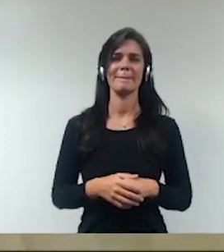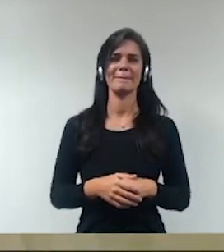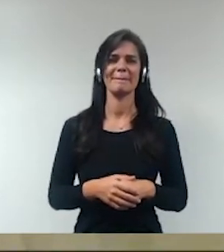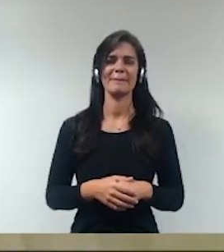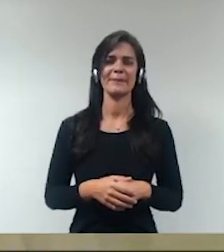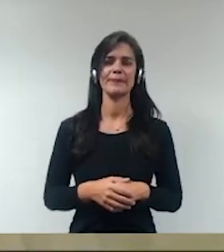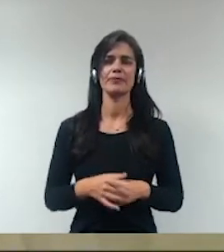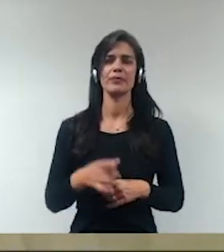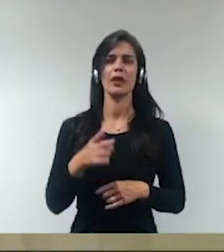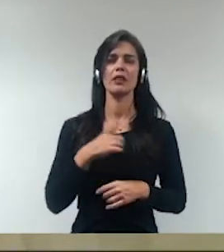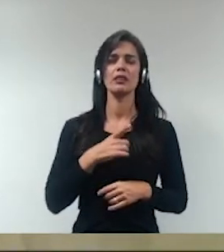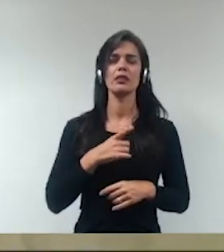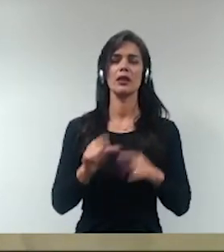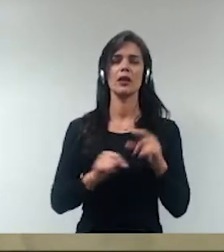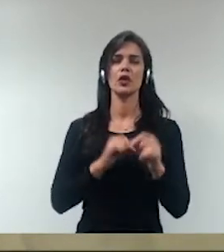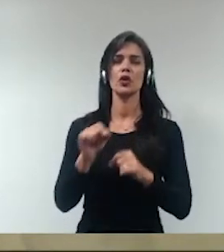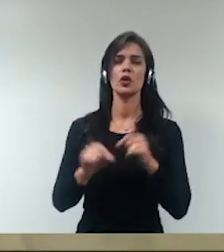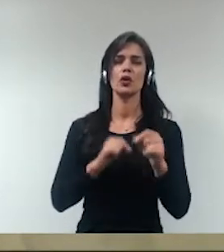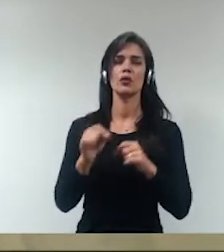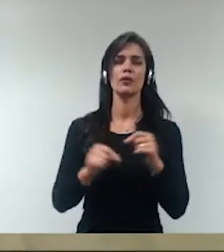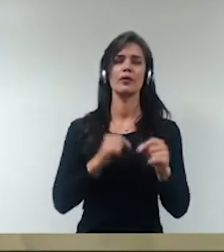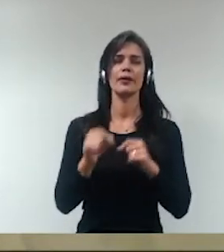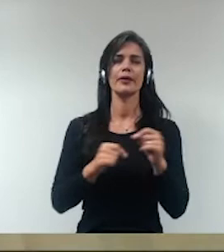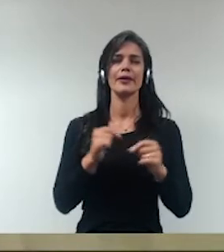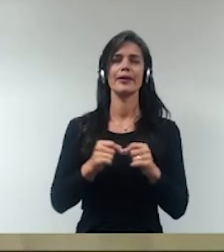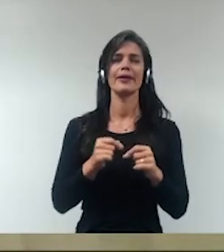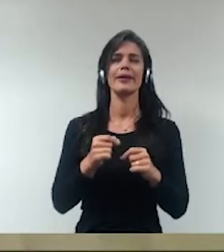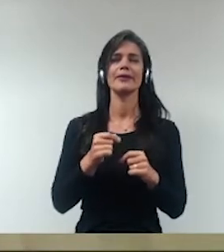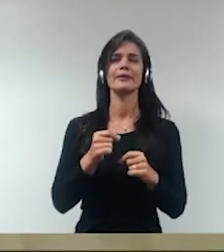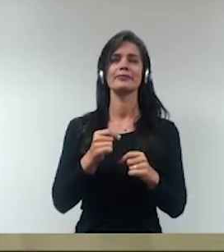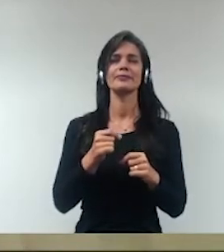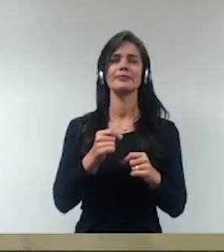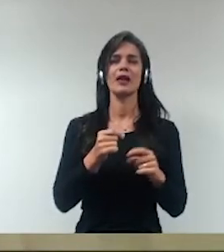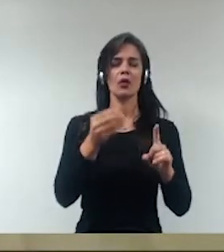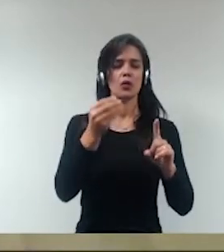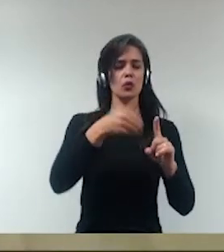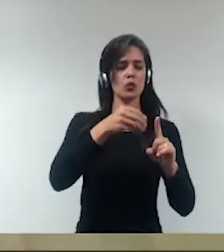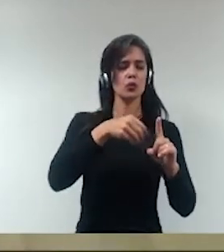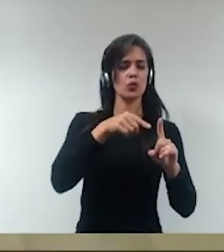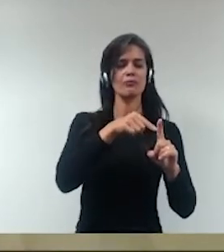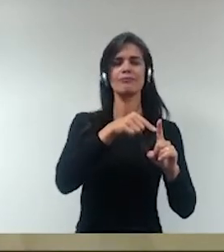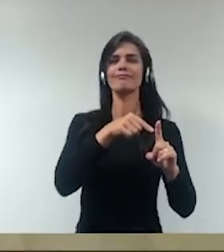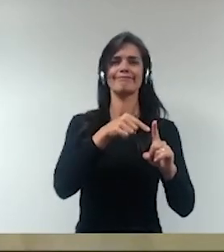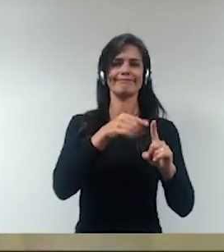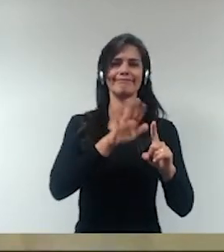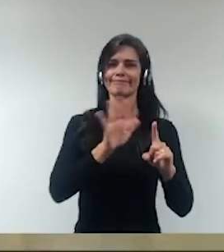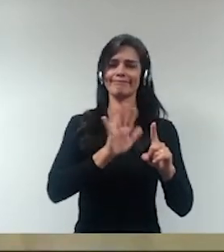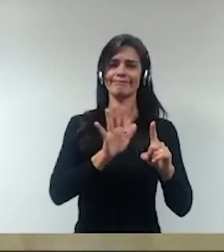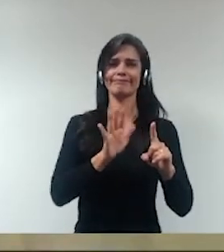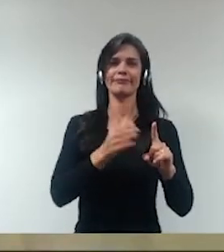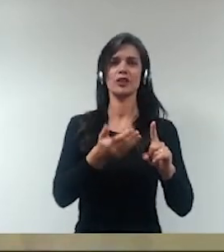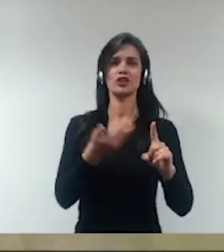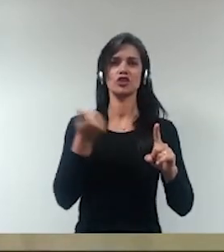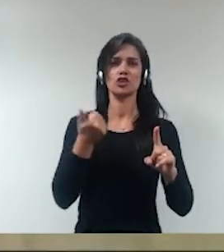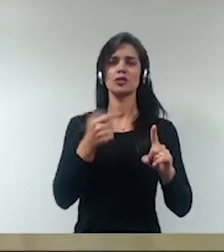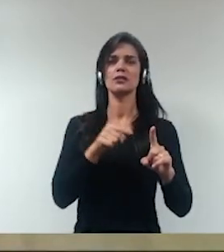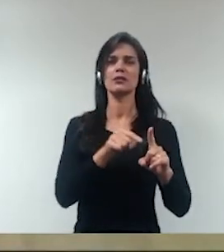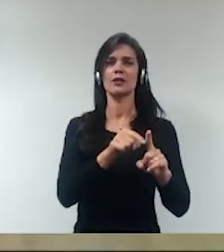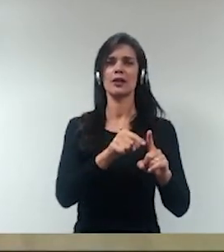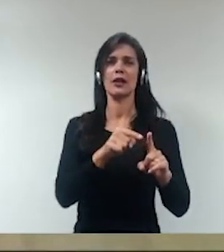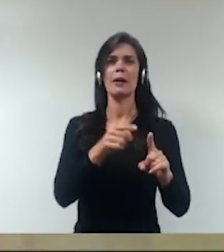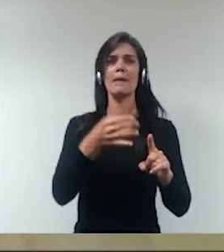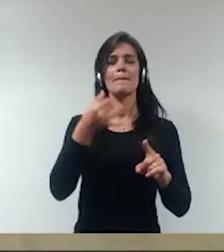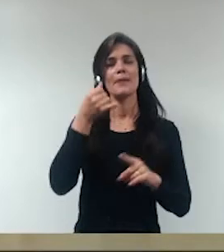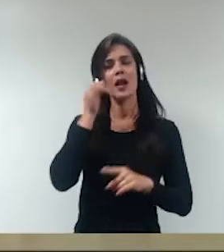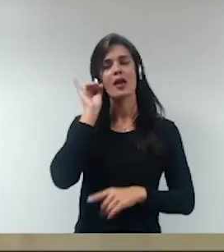se busca combater vulnerabilidades que possam favorecer ou facilitar a ocorrência de práticas de corrupção, fraudes e